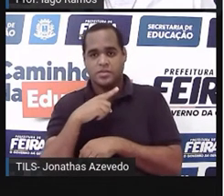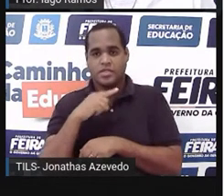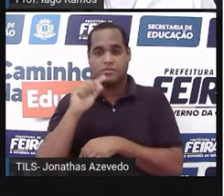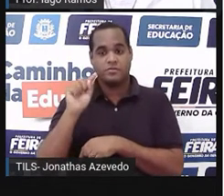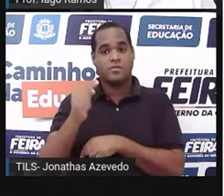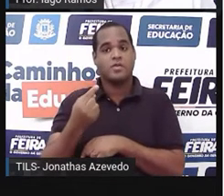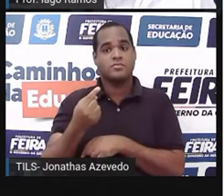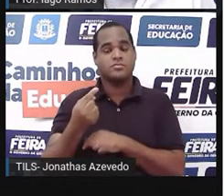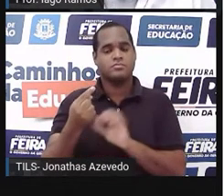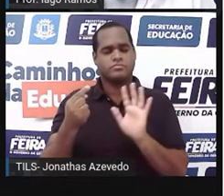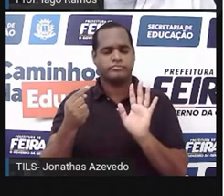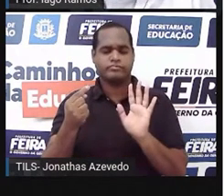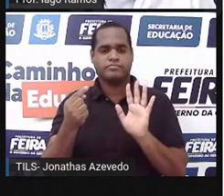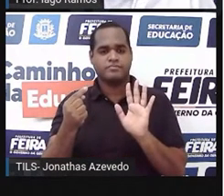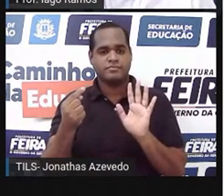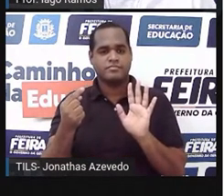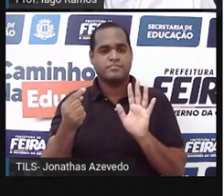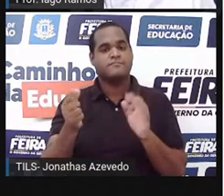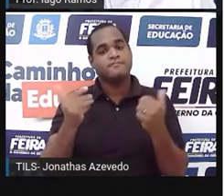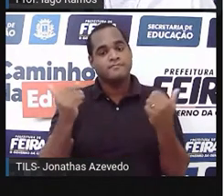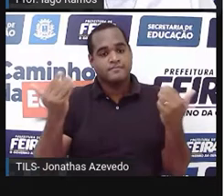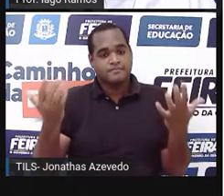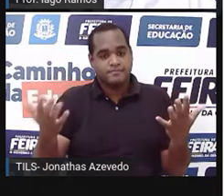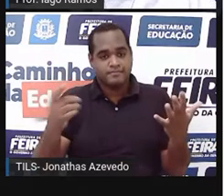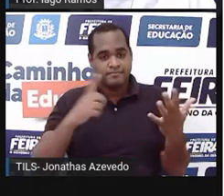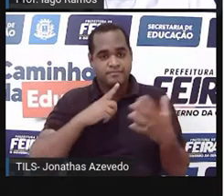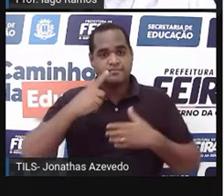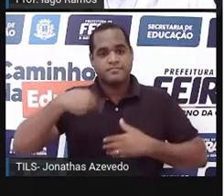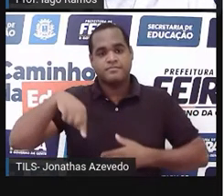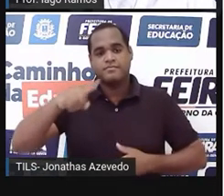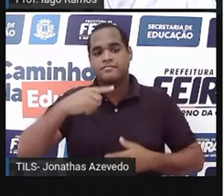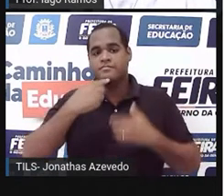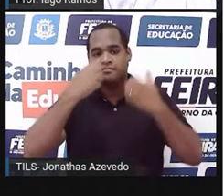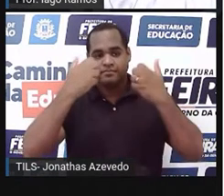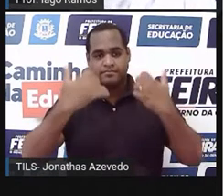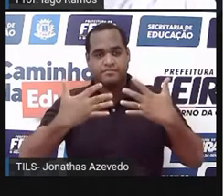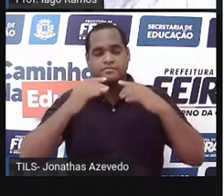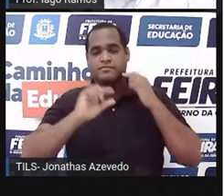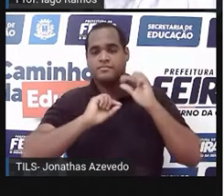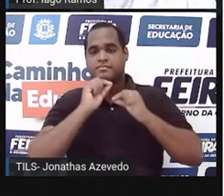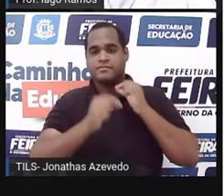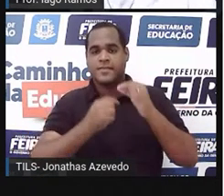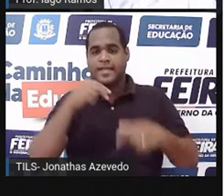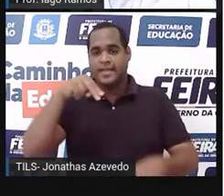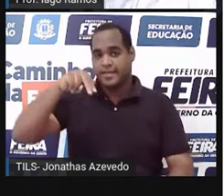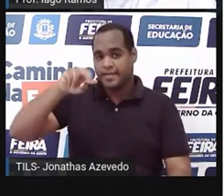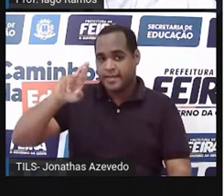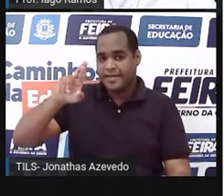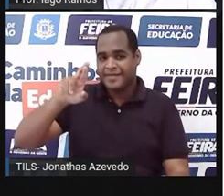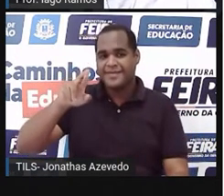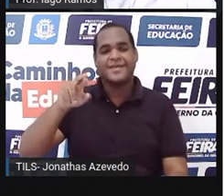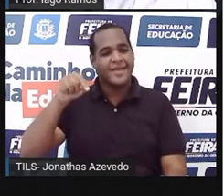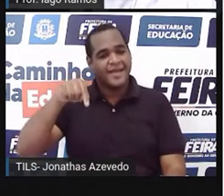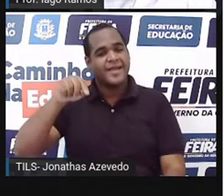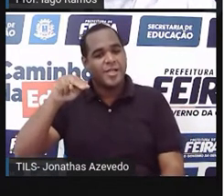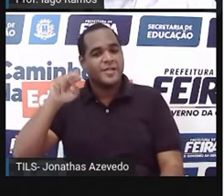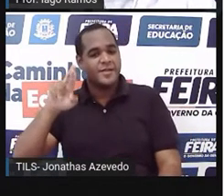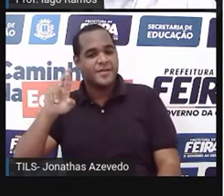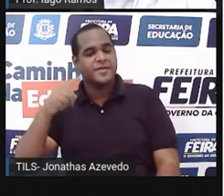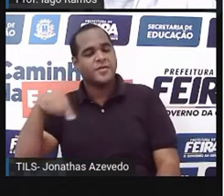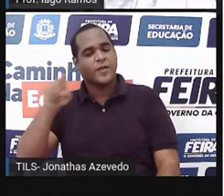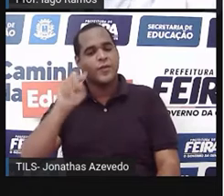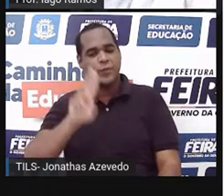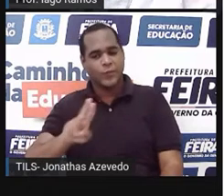vírgula. Então, né? A gente está falando aqui dos números naturais, que são aqueles que a gente usa para